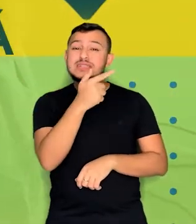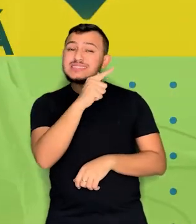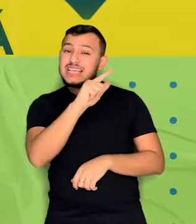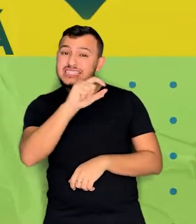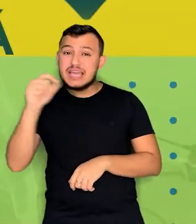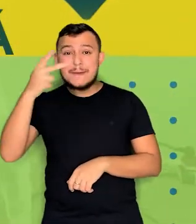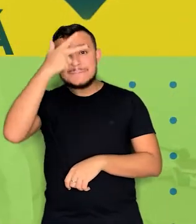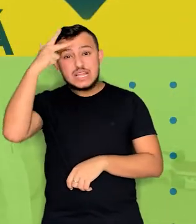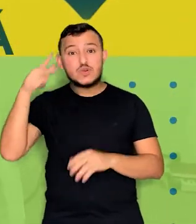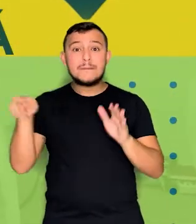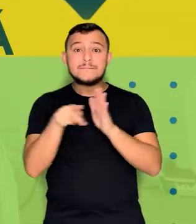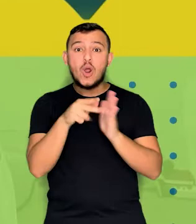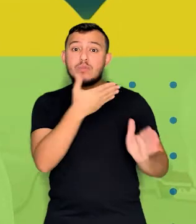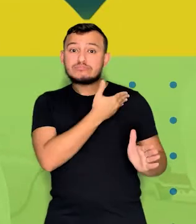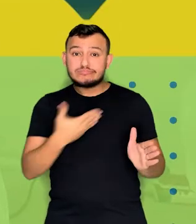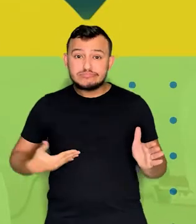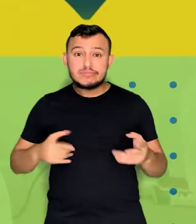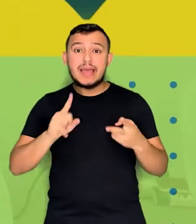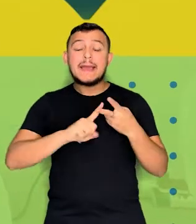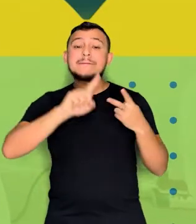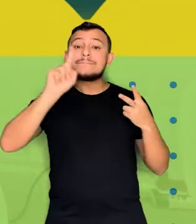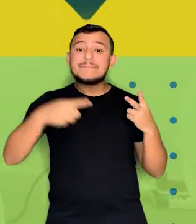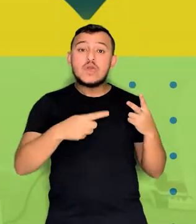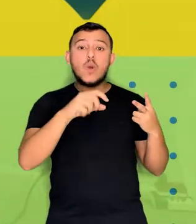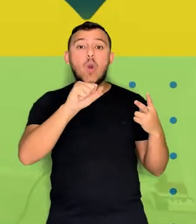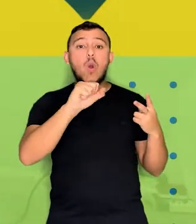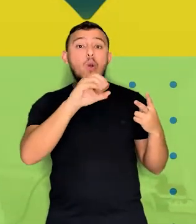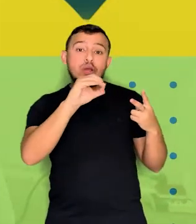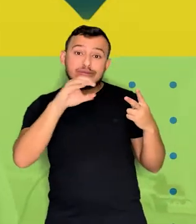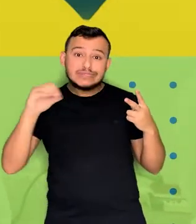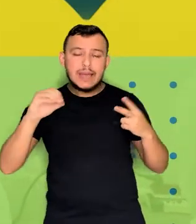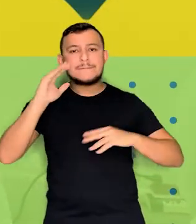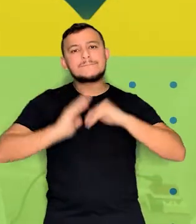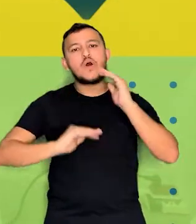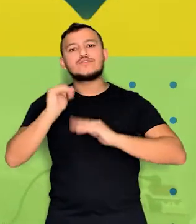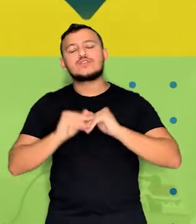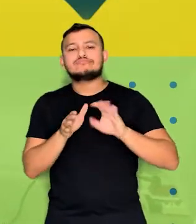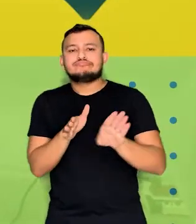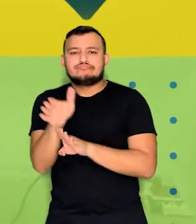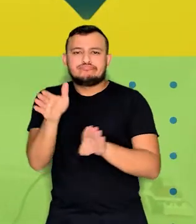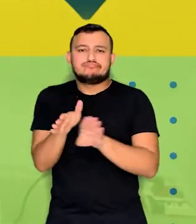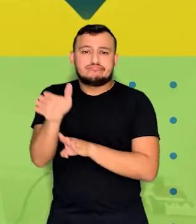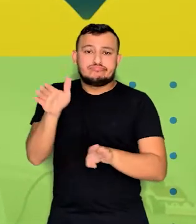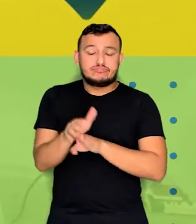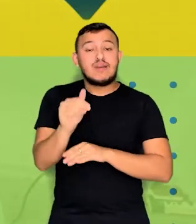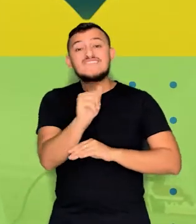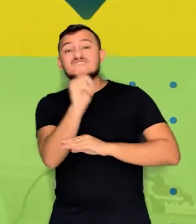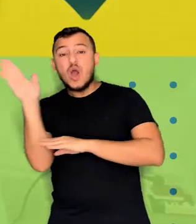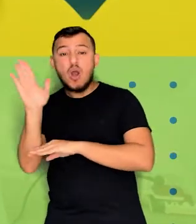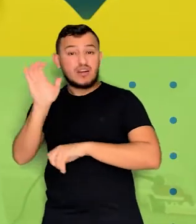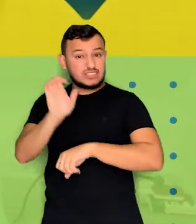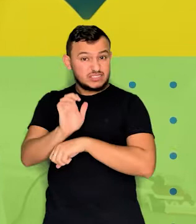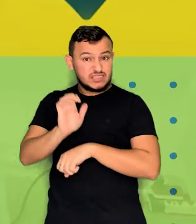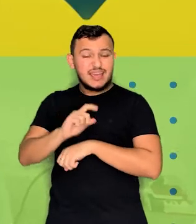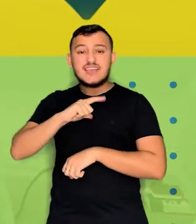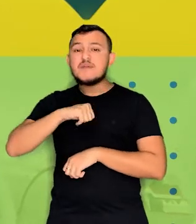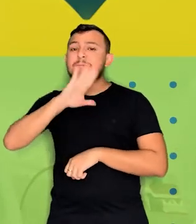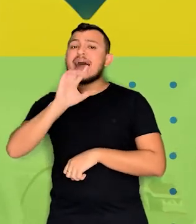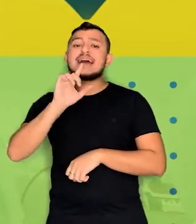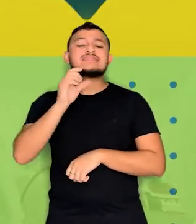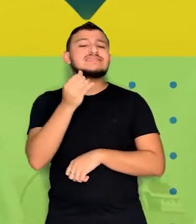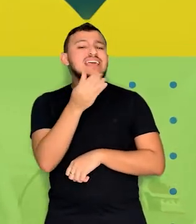beneficiados na rede pública e 1.800 profissionais treinados. Fora do Estado, cerca de 600